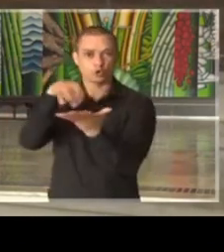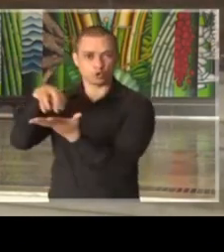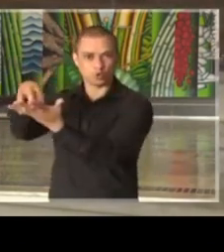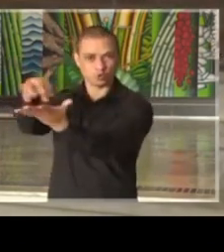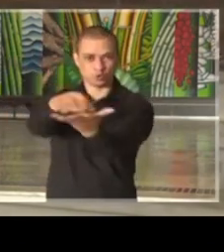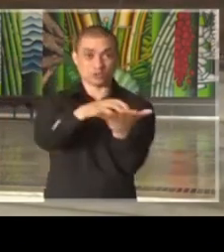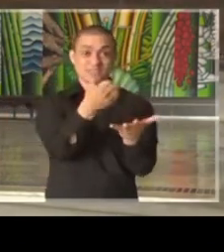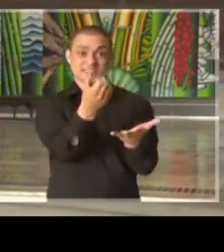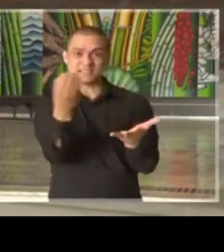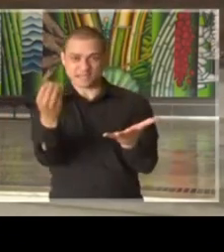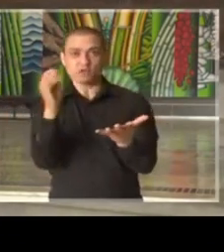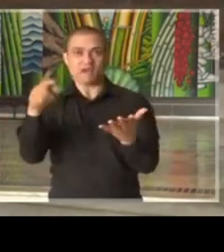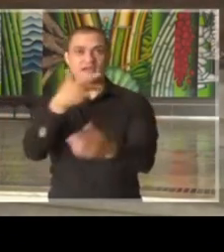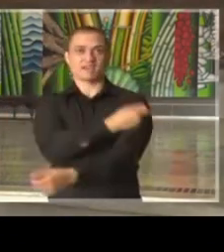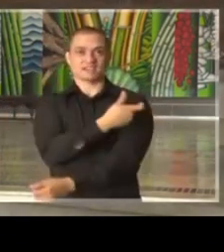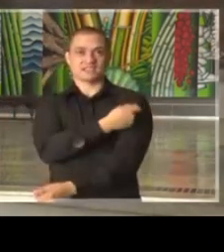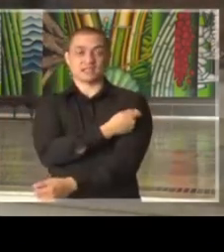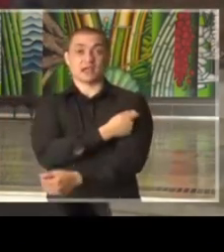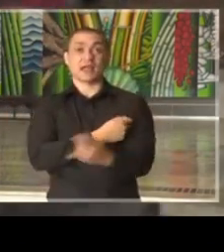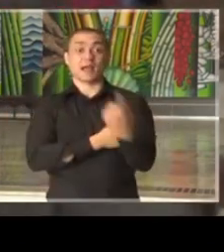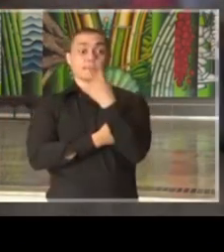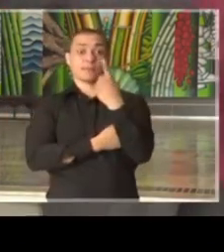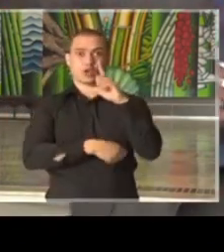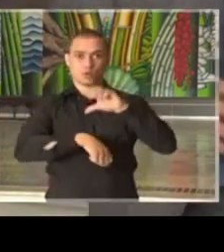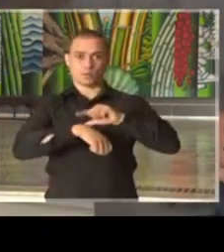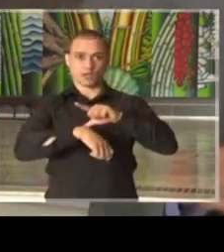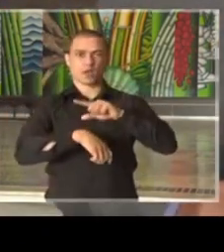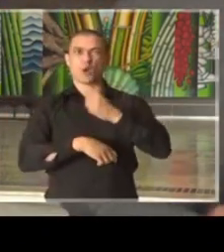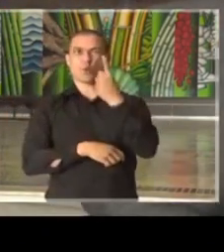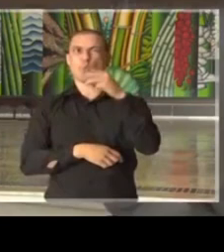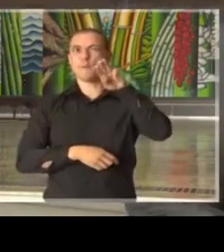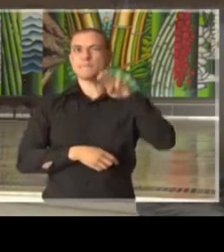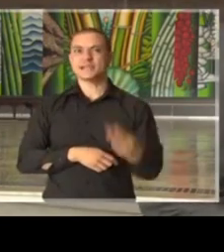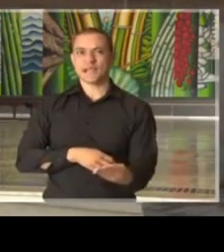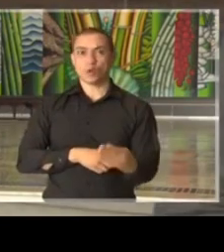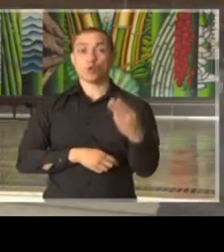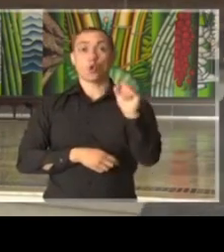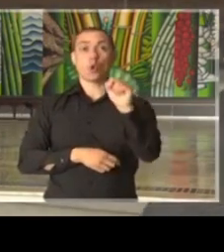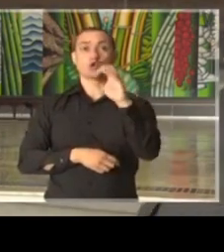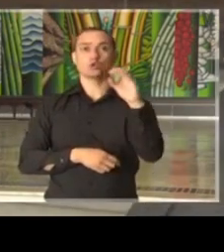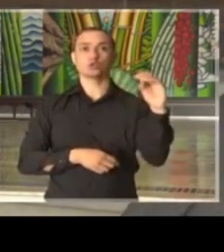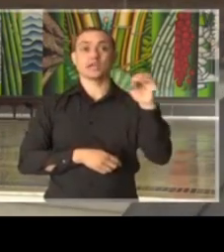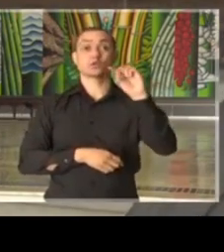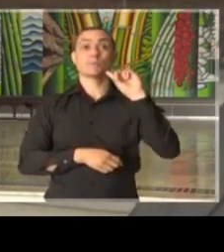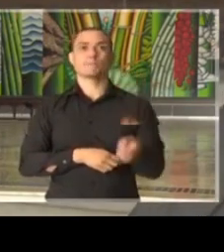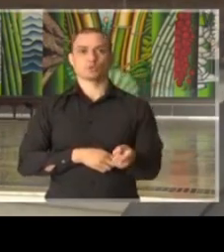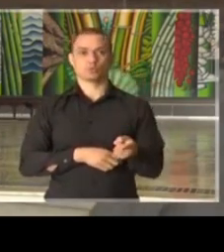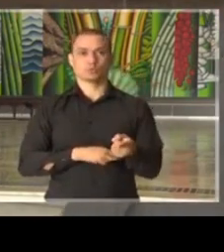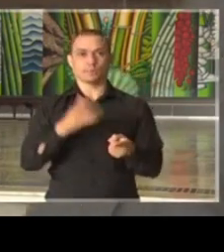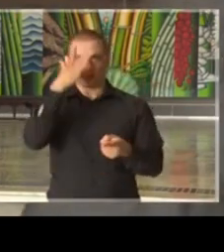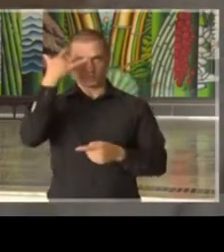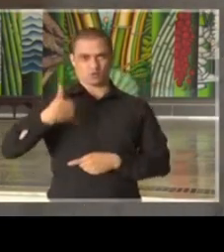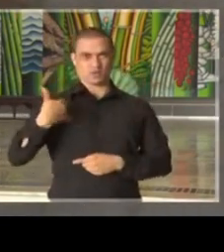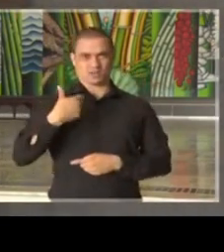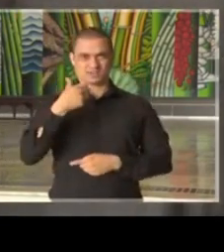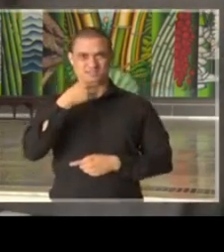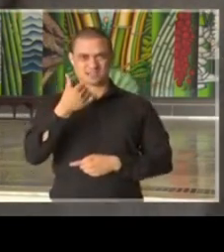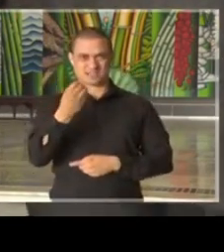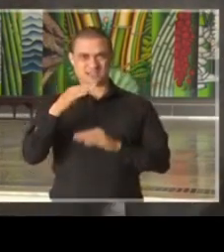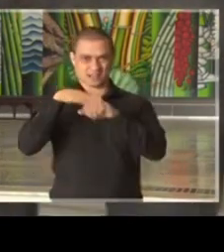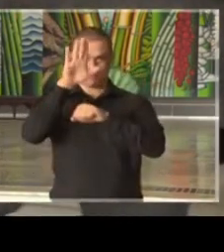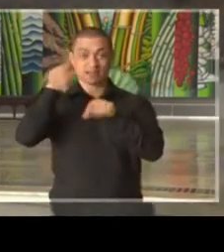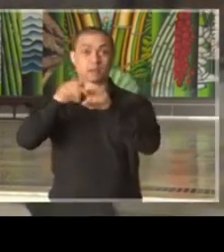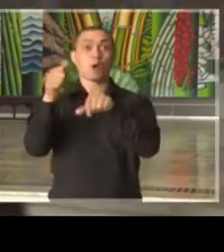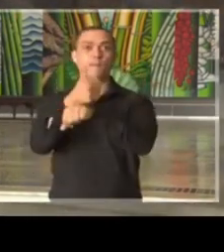partir de segunda-feira. Num primeiro momento, são 1 milhão e 800 mil idosos e todos os profissionais de saúde